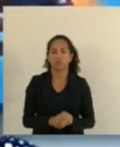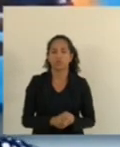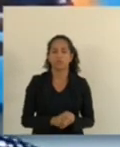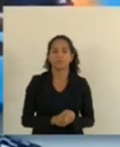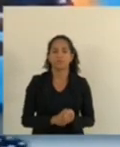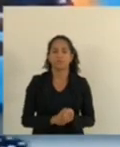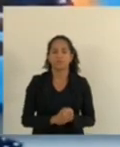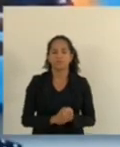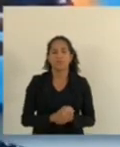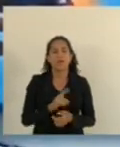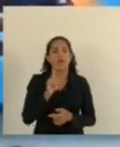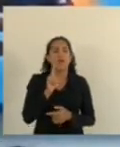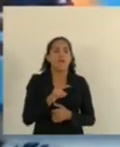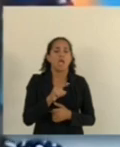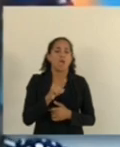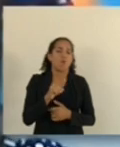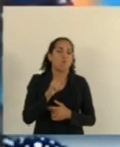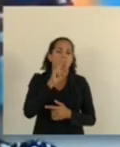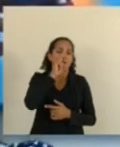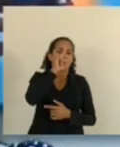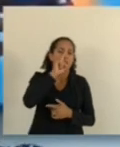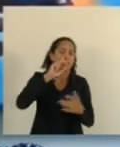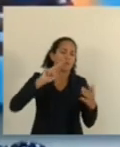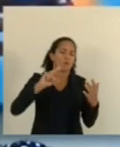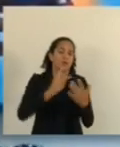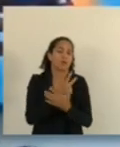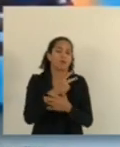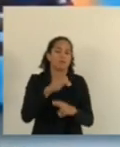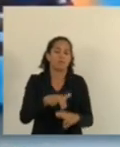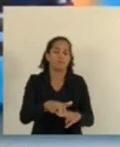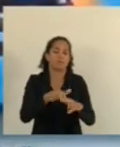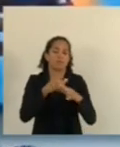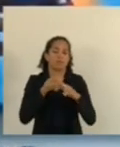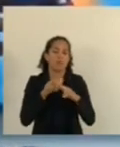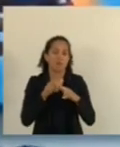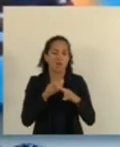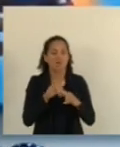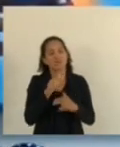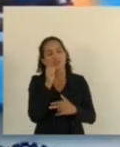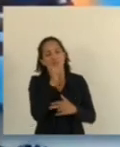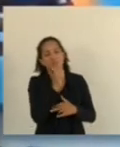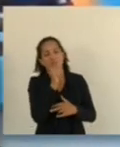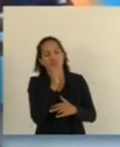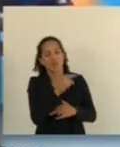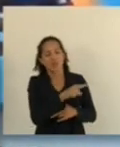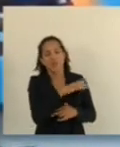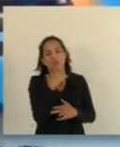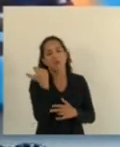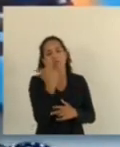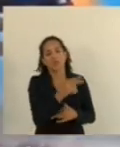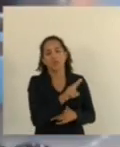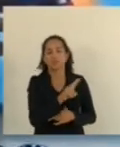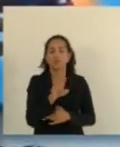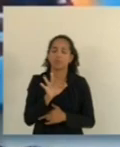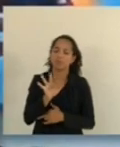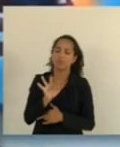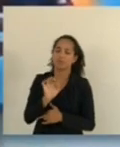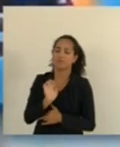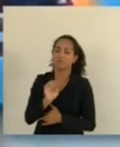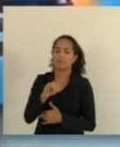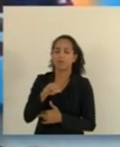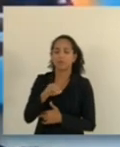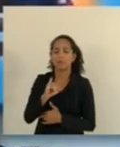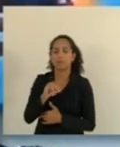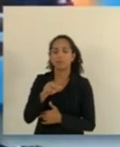crime que é por razão da condição do sexo feminino no ambiente, muitas vezes, por alguém do